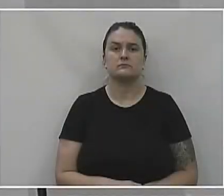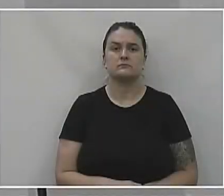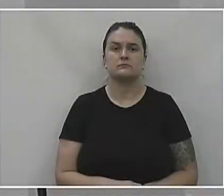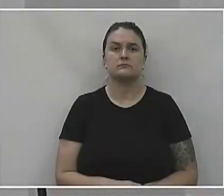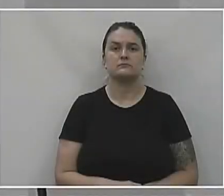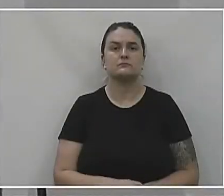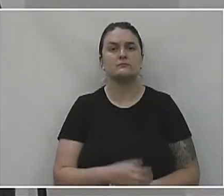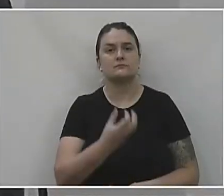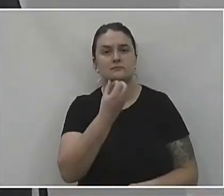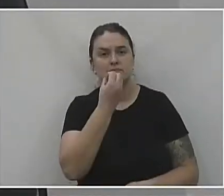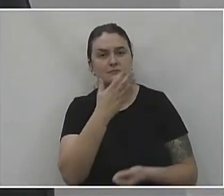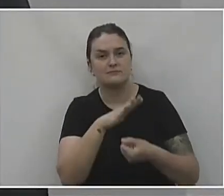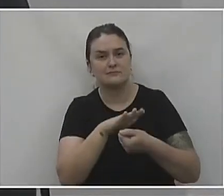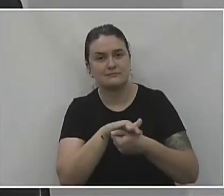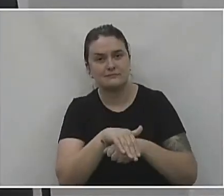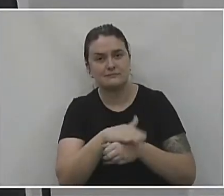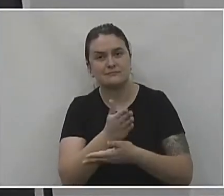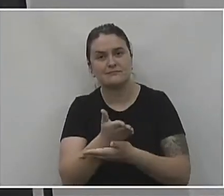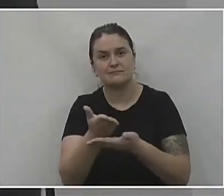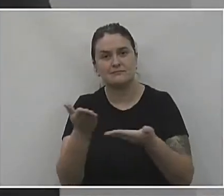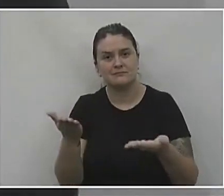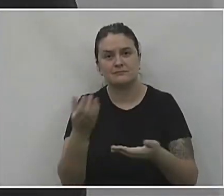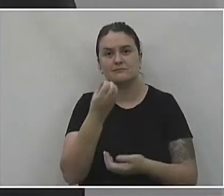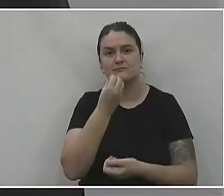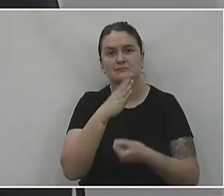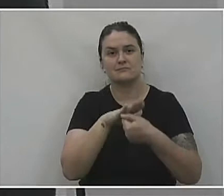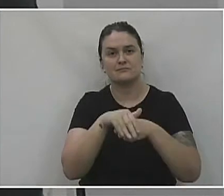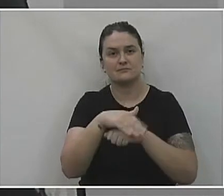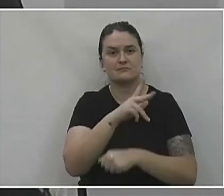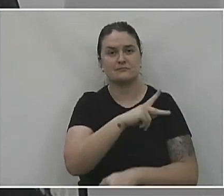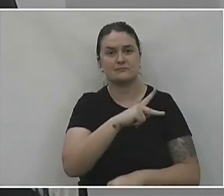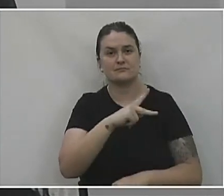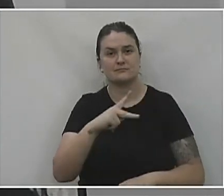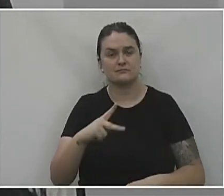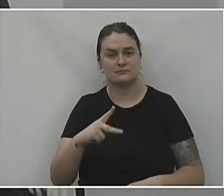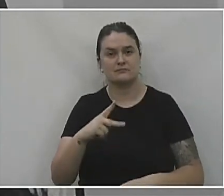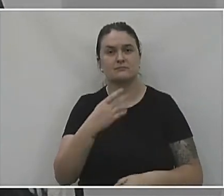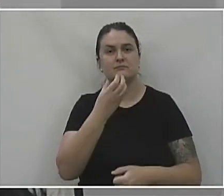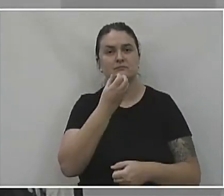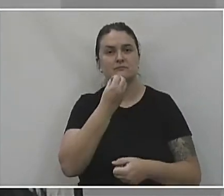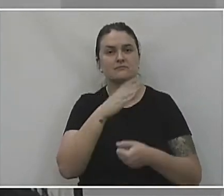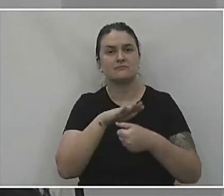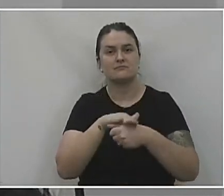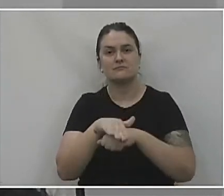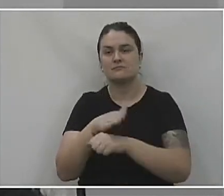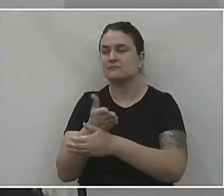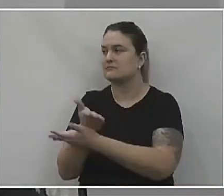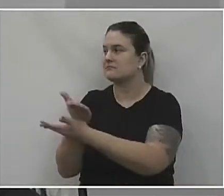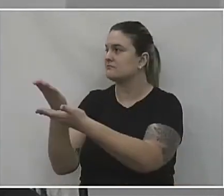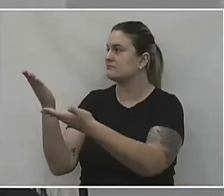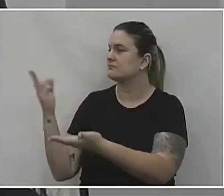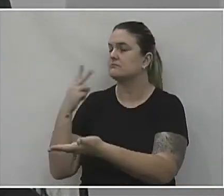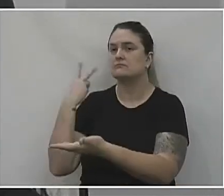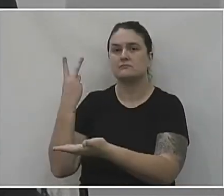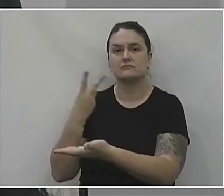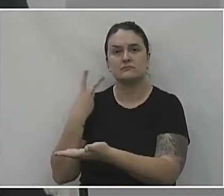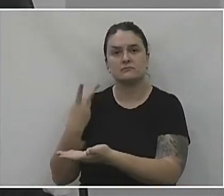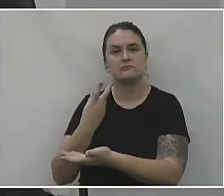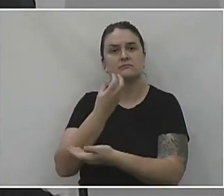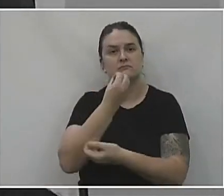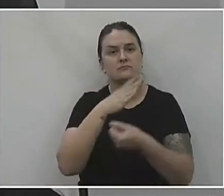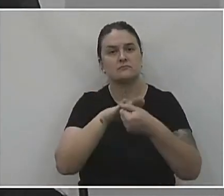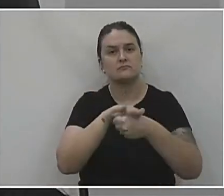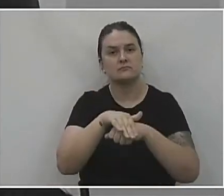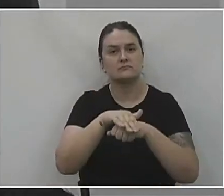Boa noite, boa noite presidente, boa noite nobres vereadores, boa